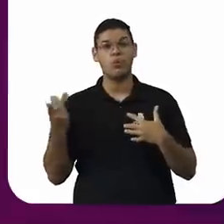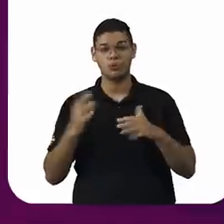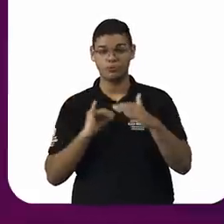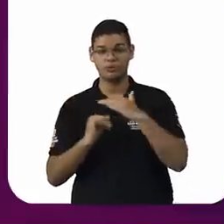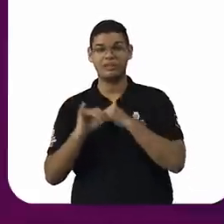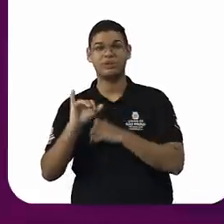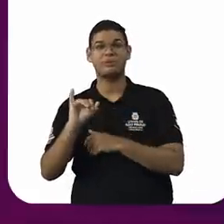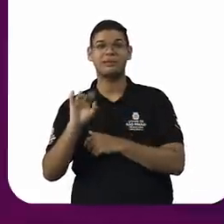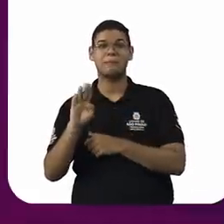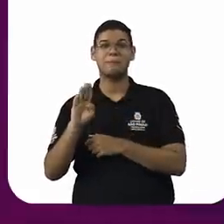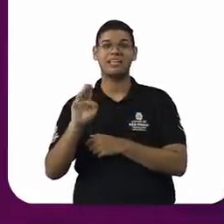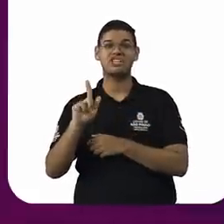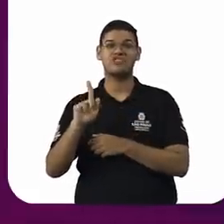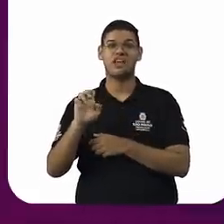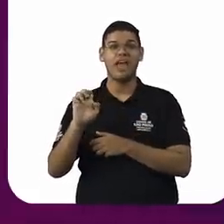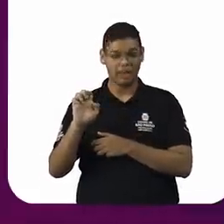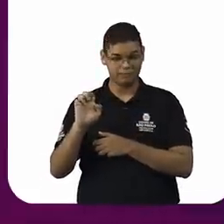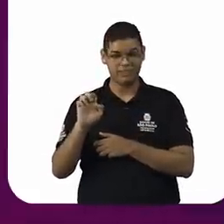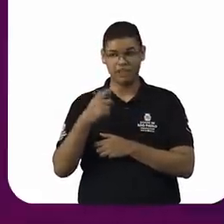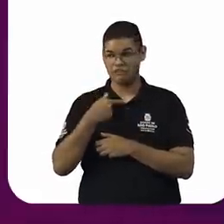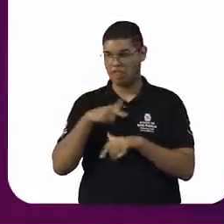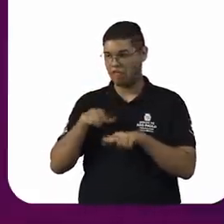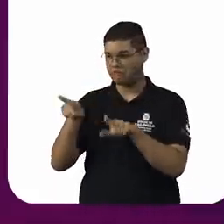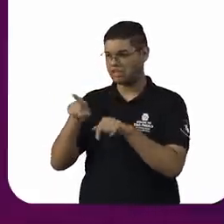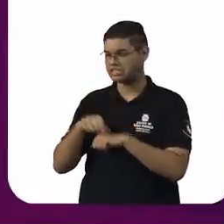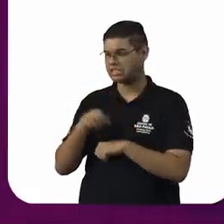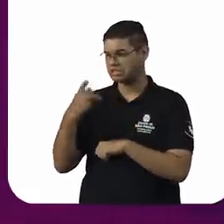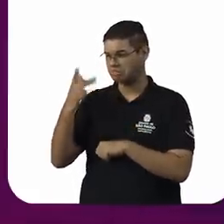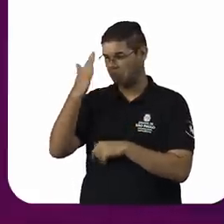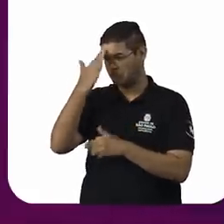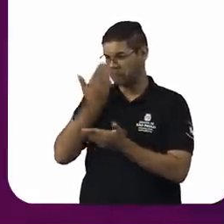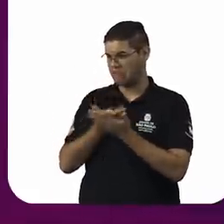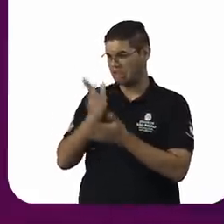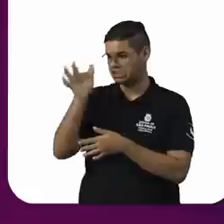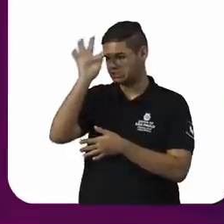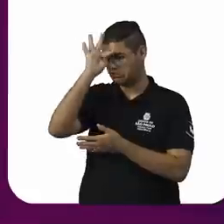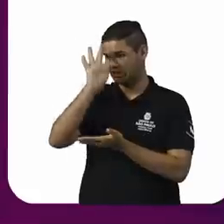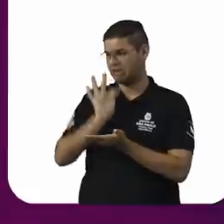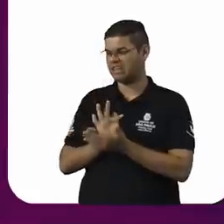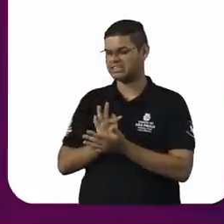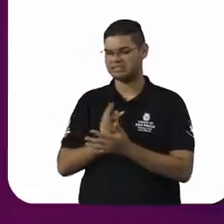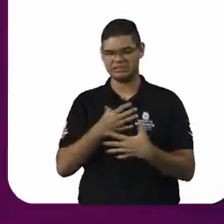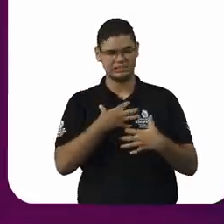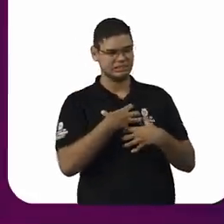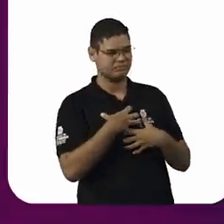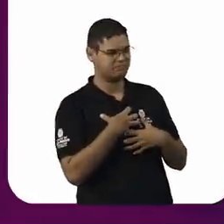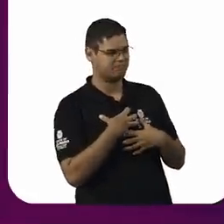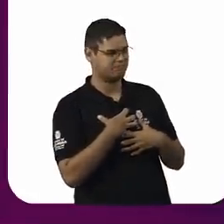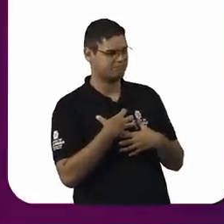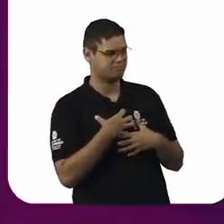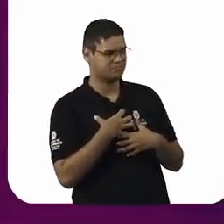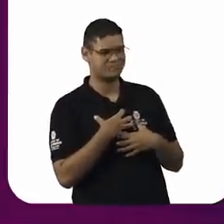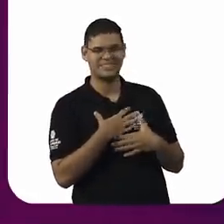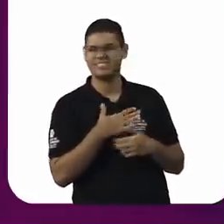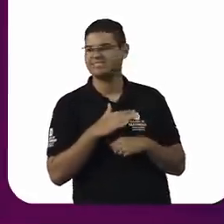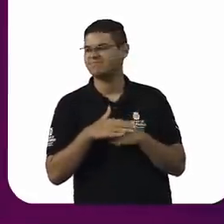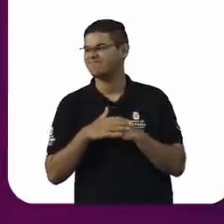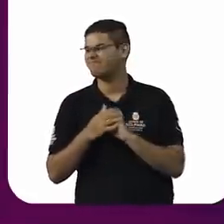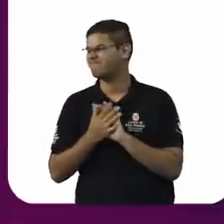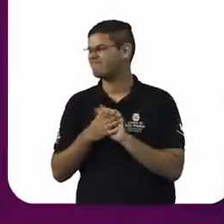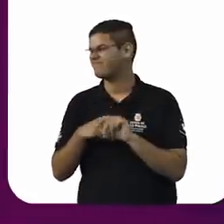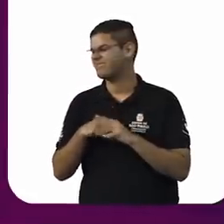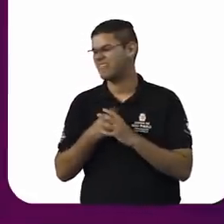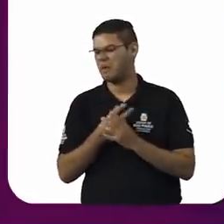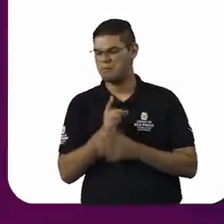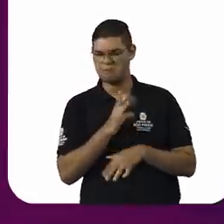vai indagá-lo sobre a fé dele, sobre a crença dele, ele fica desconfortável para dizer, eu sou um macumbeiro, com